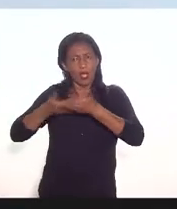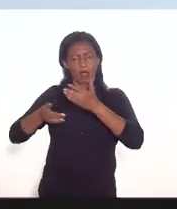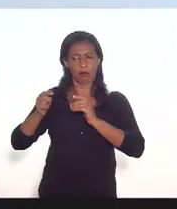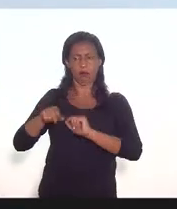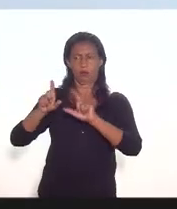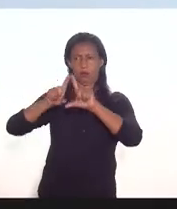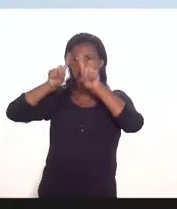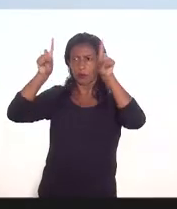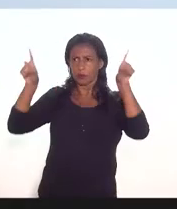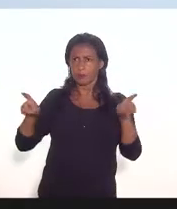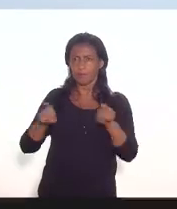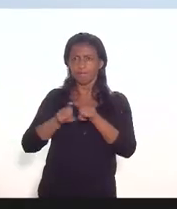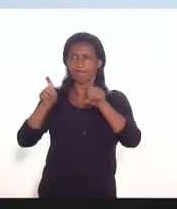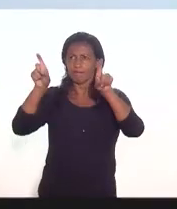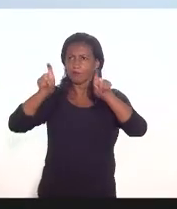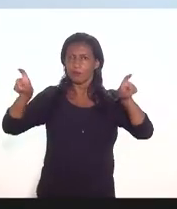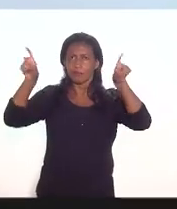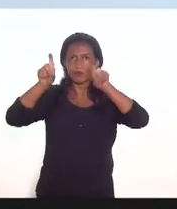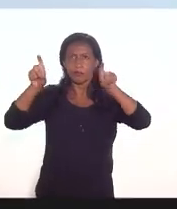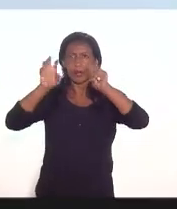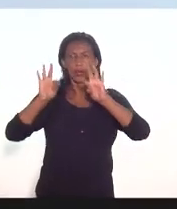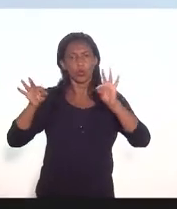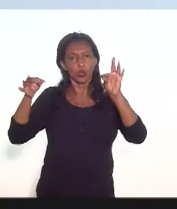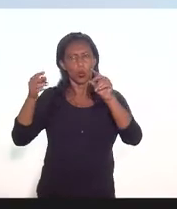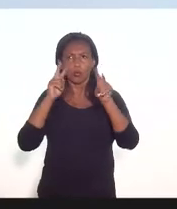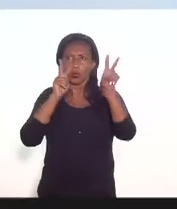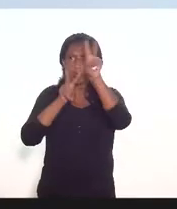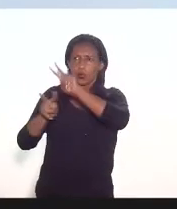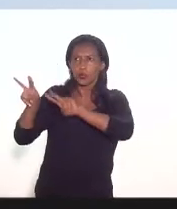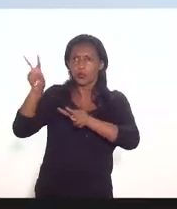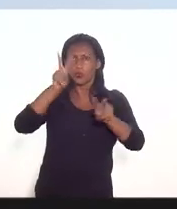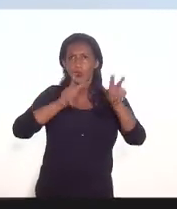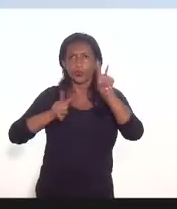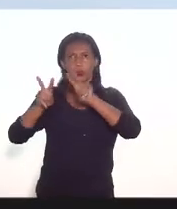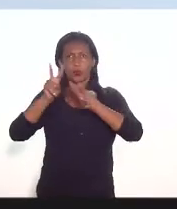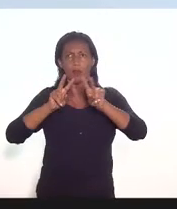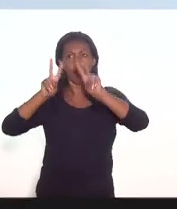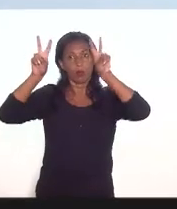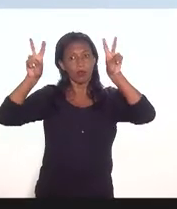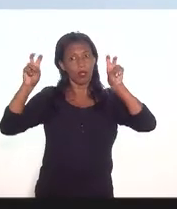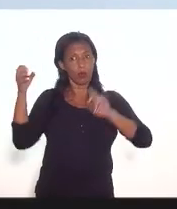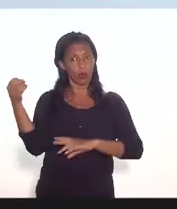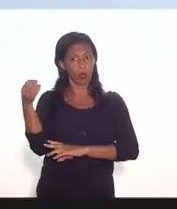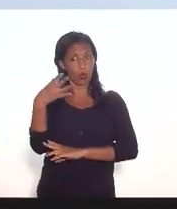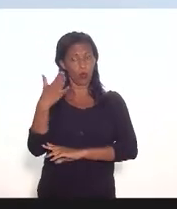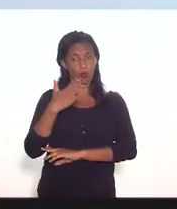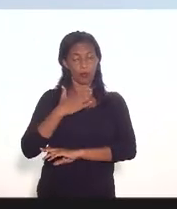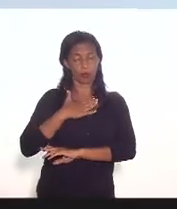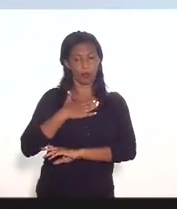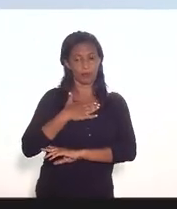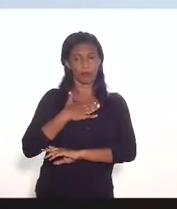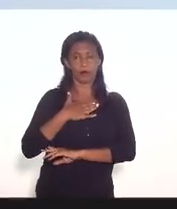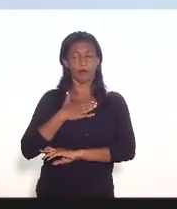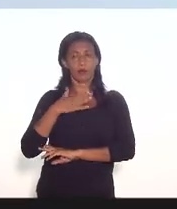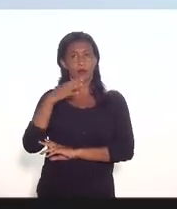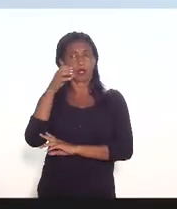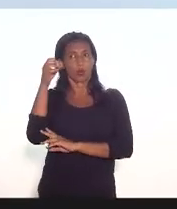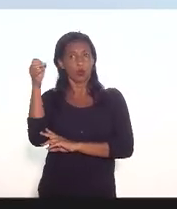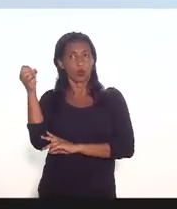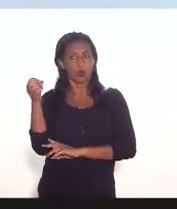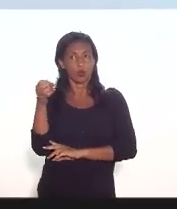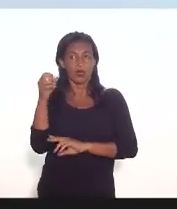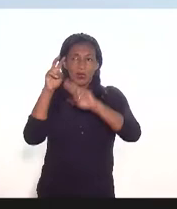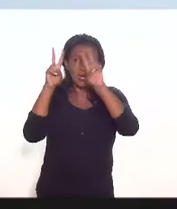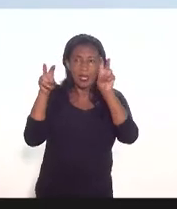todos possam contribuir é um tema novo para mim tema talvez mais antigo